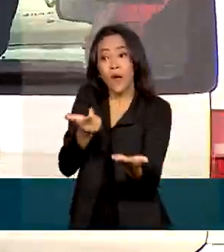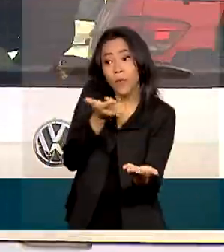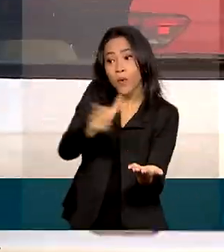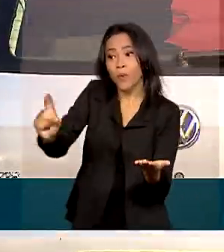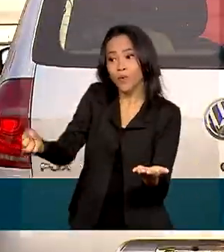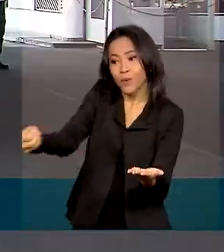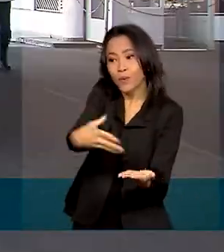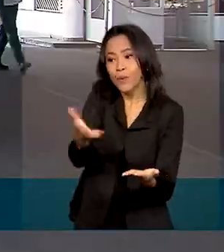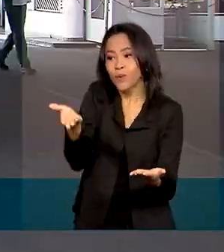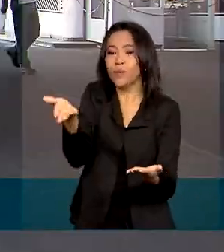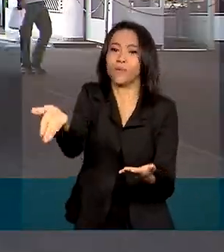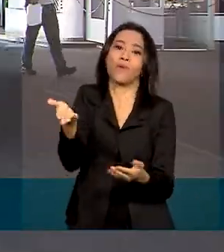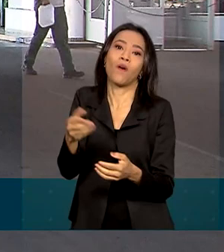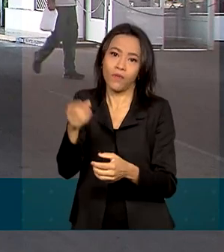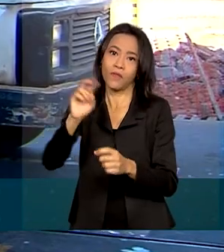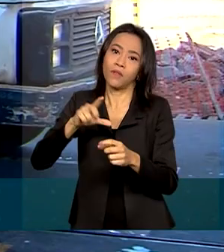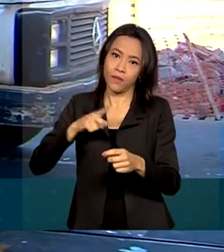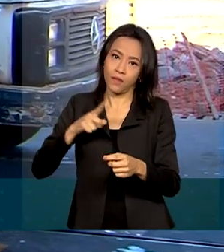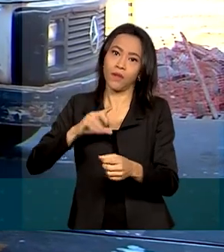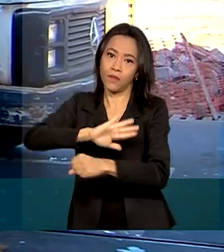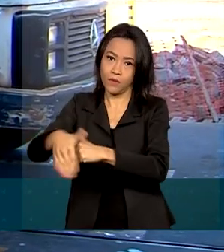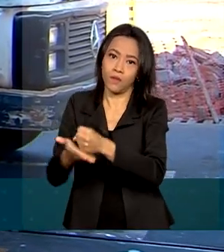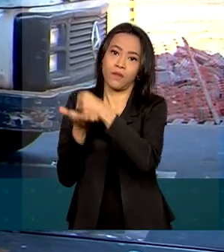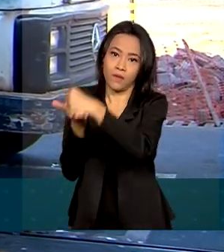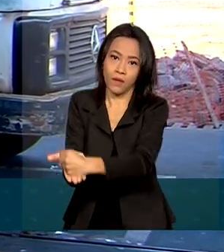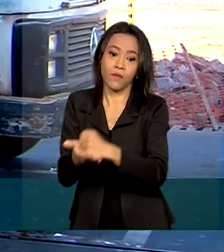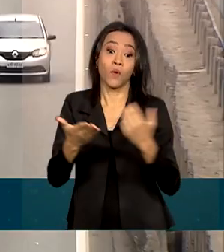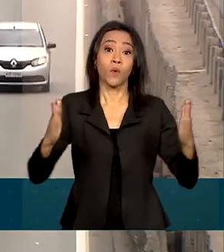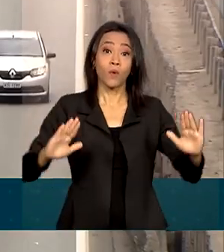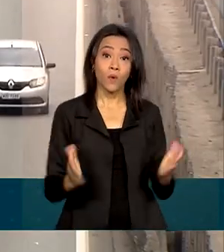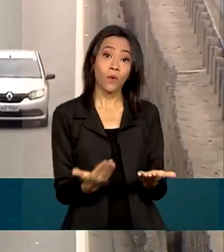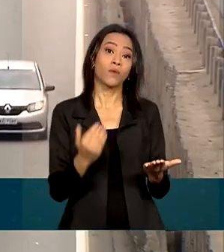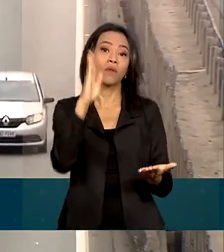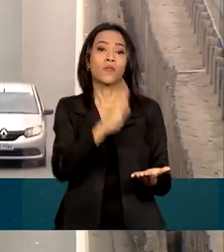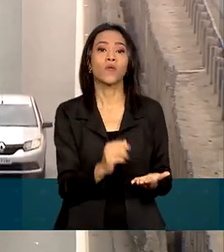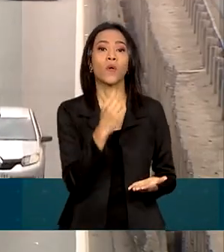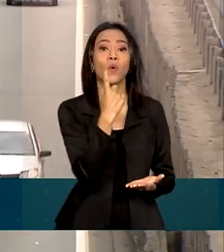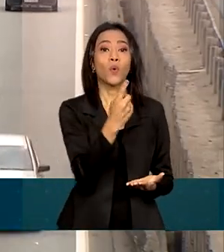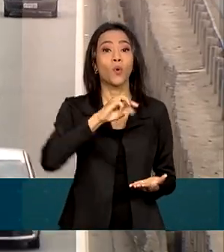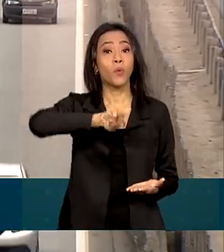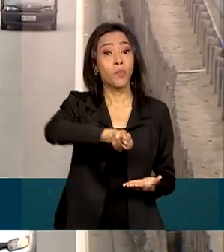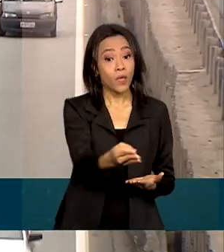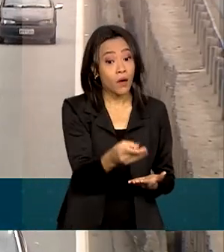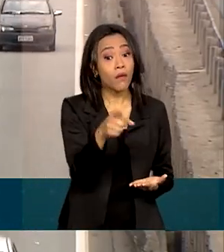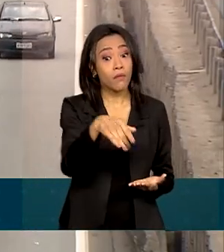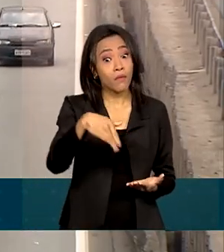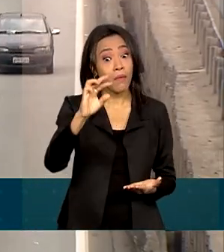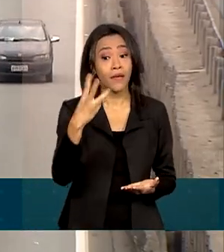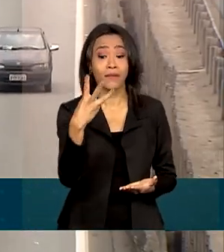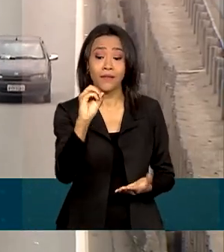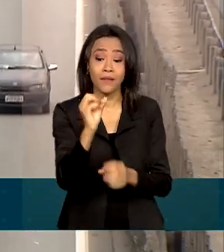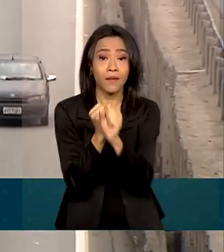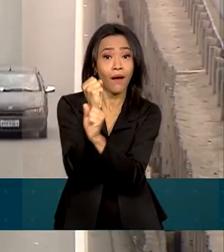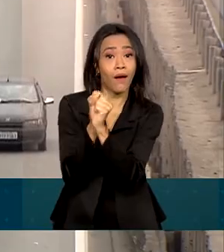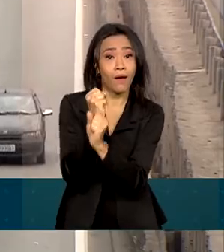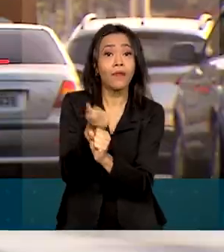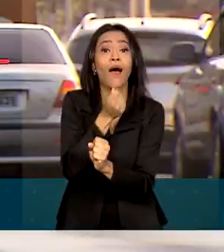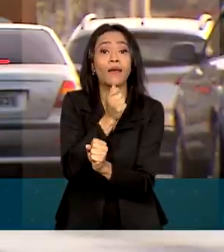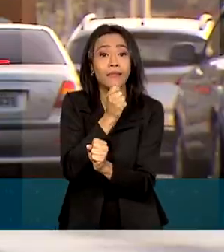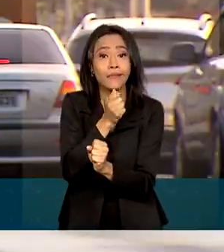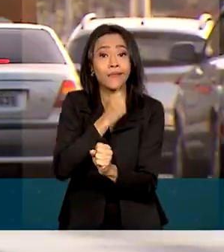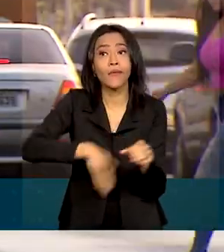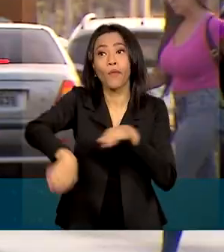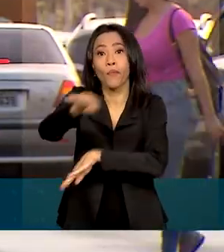sustentáveis. Hoje, no Brasil, mais de um milhão de caminhões com mais de 30 anos ainda estão em circulação.